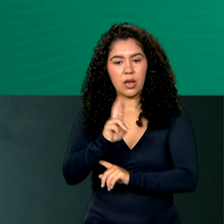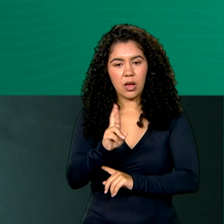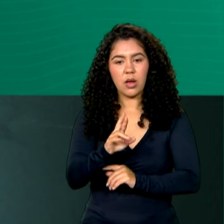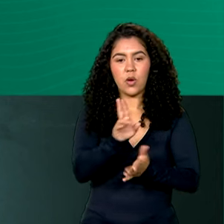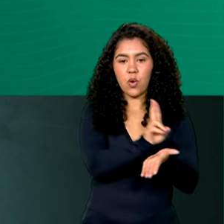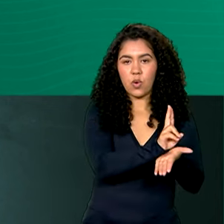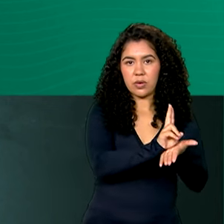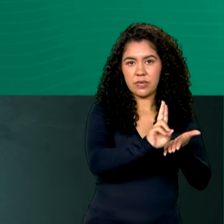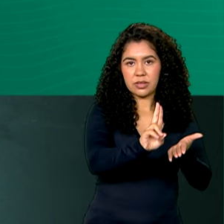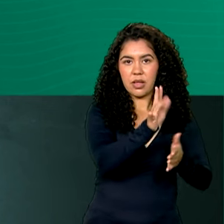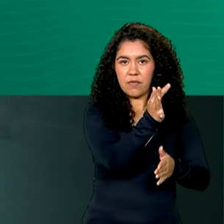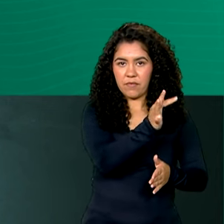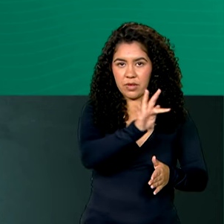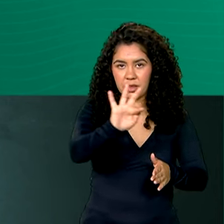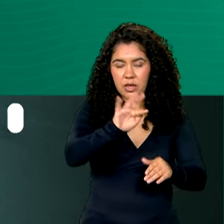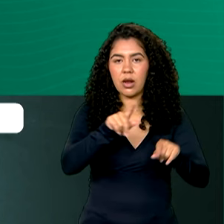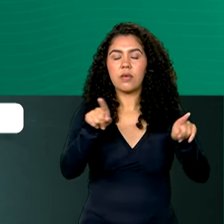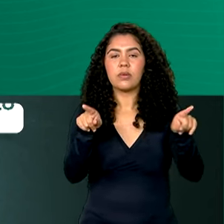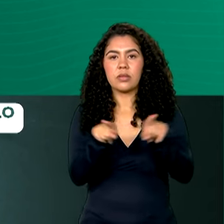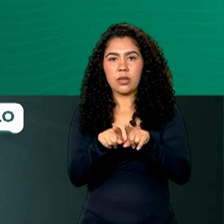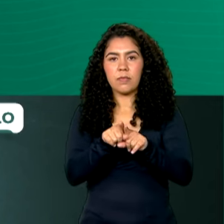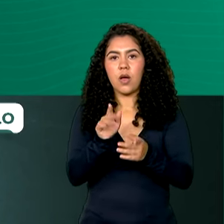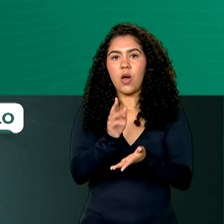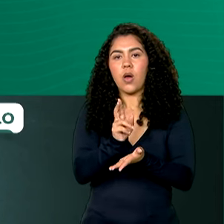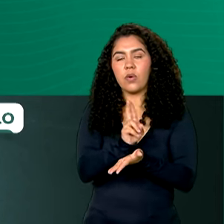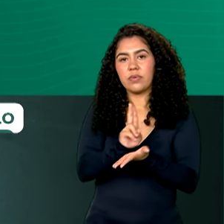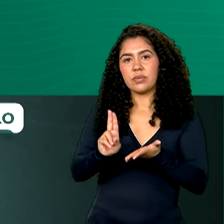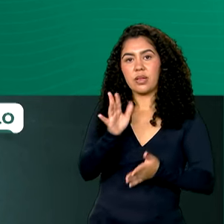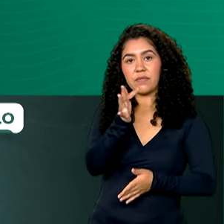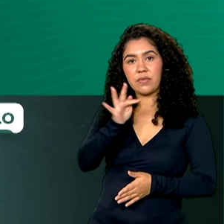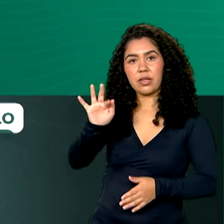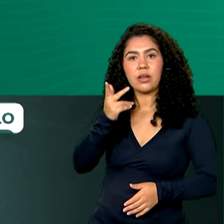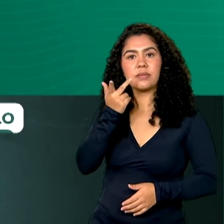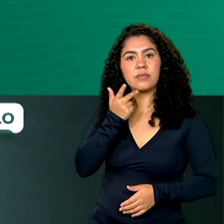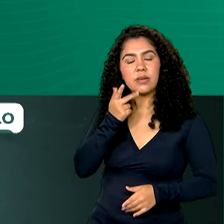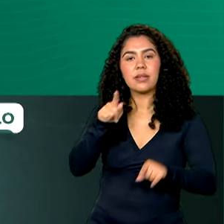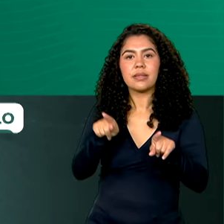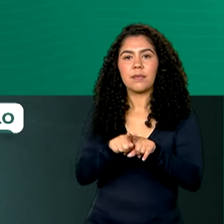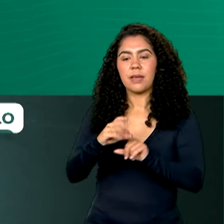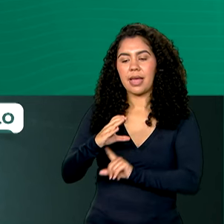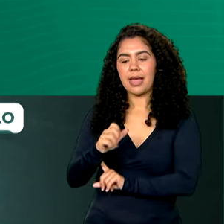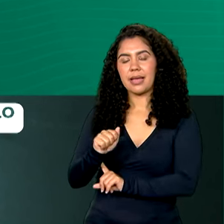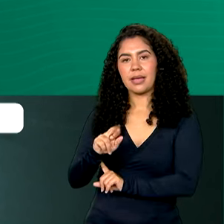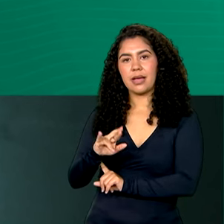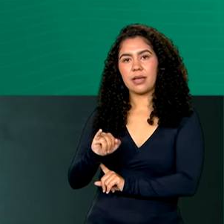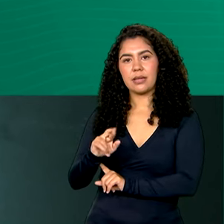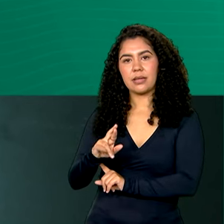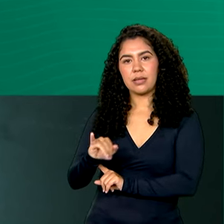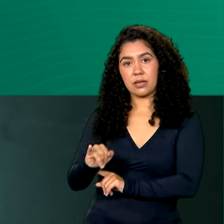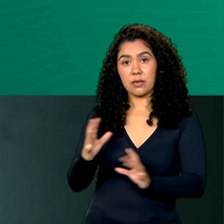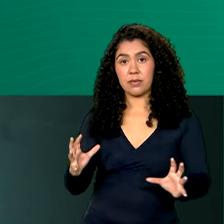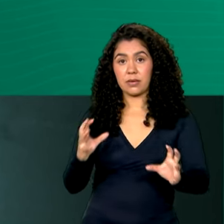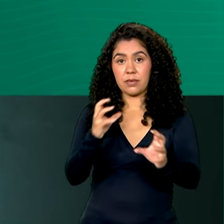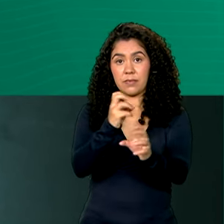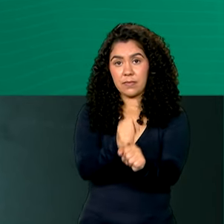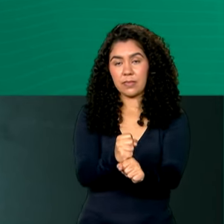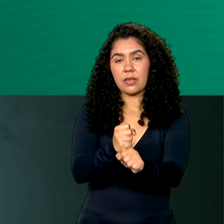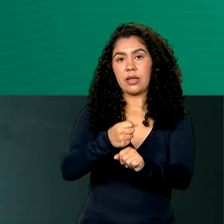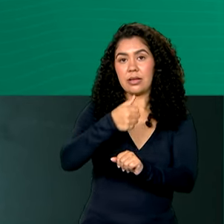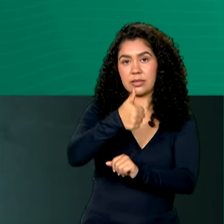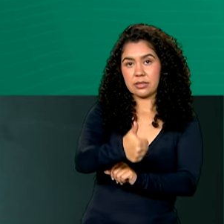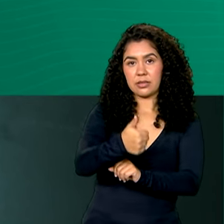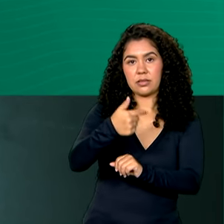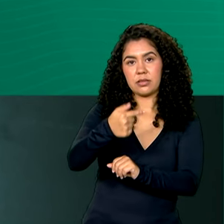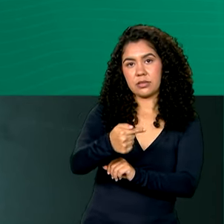federais do Estado, incluindo a Universidade Federal do Ceará e a do Cariri. Cerca de R$ 317 milhões